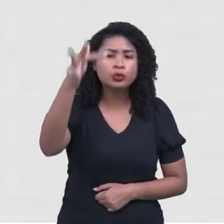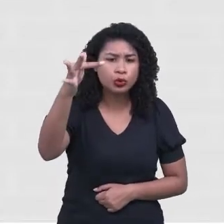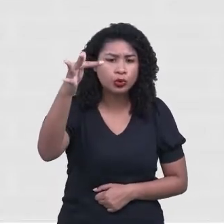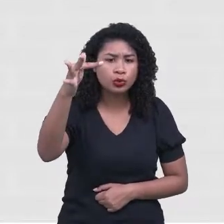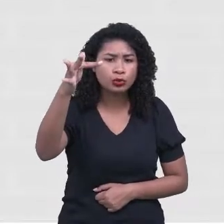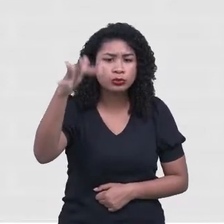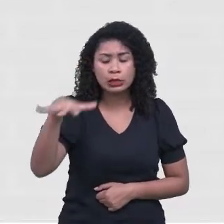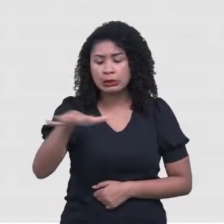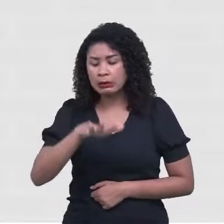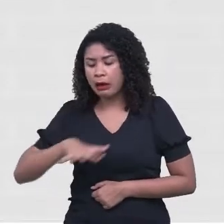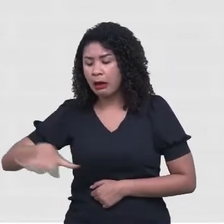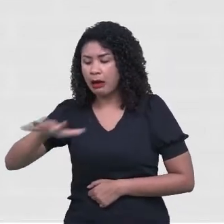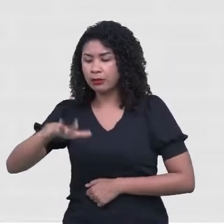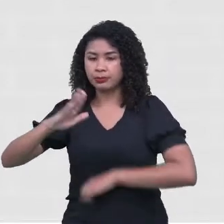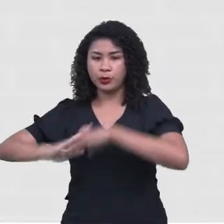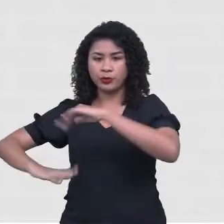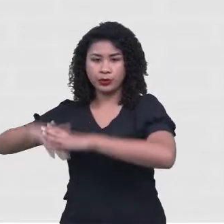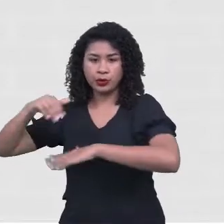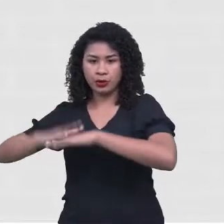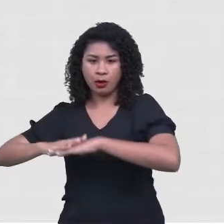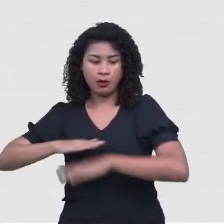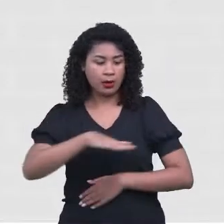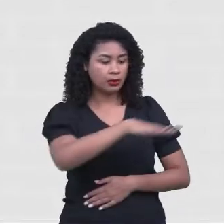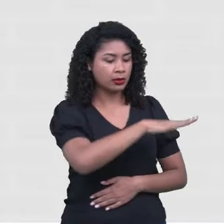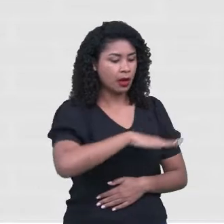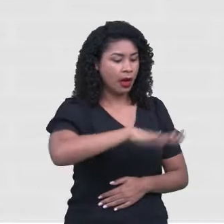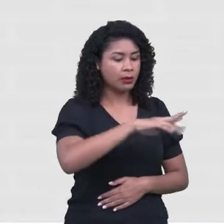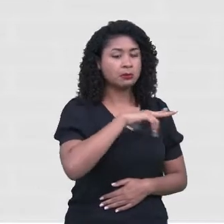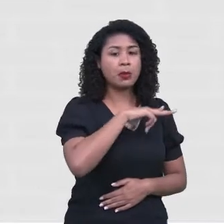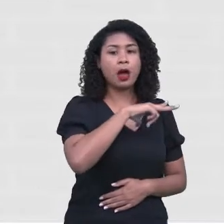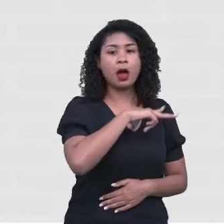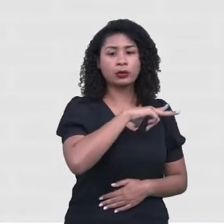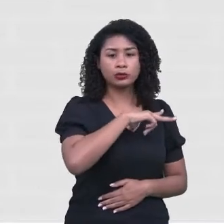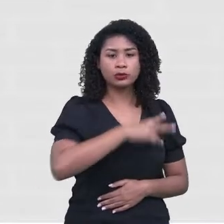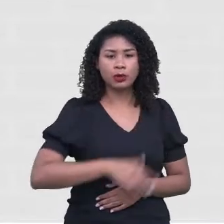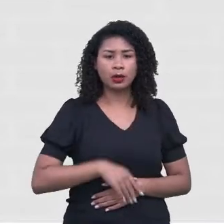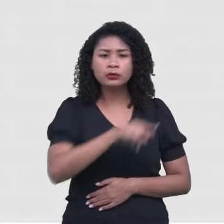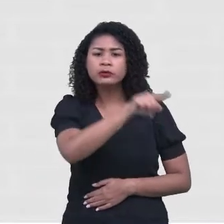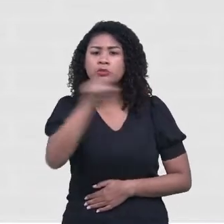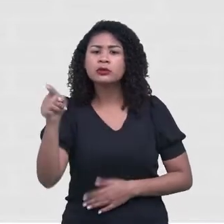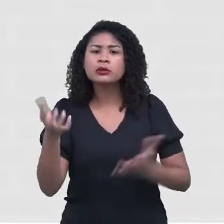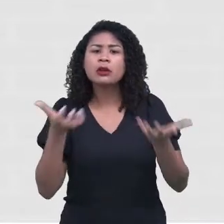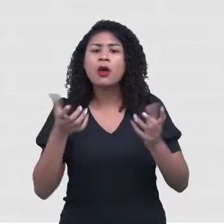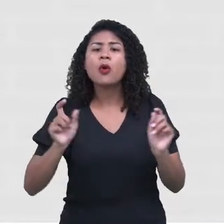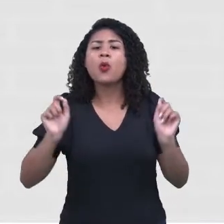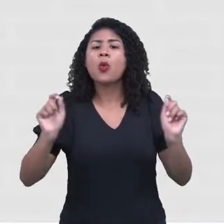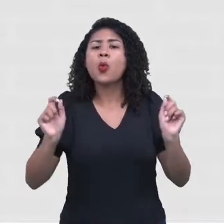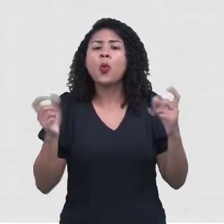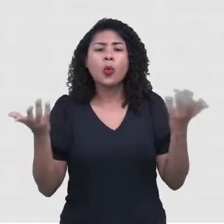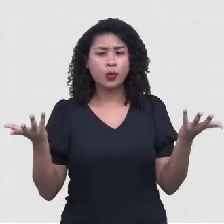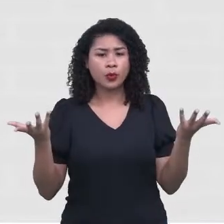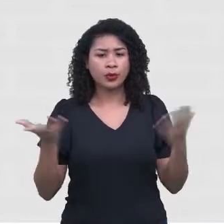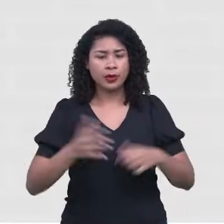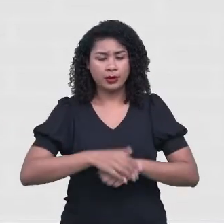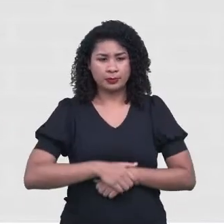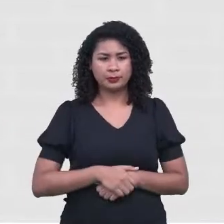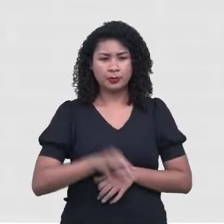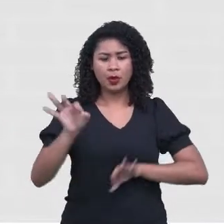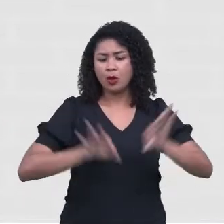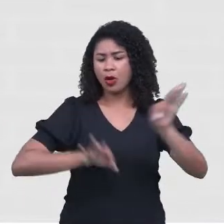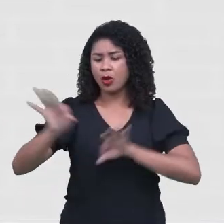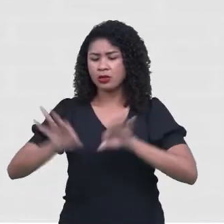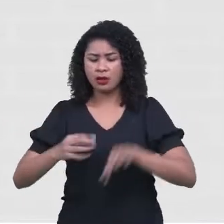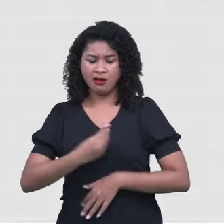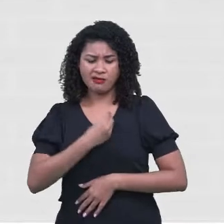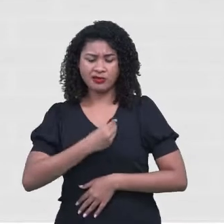Aquilo que eu falei, não precisa ser só profissional, mas pessoal. O que eu quero, né? Por que fazer um projeto de vida? Por que